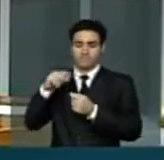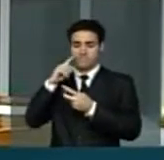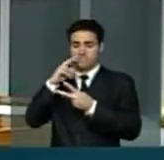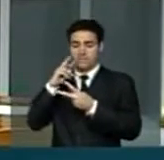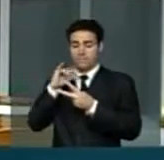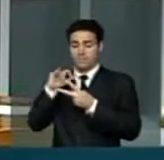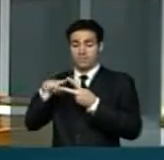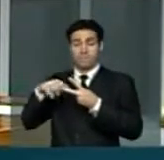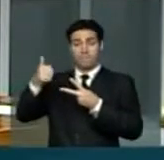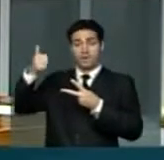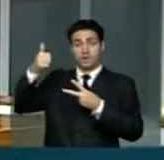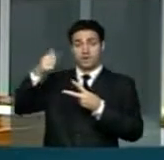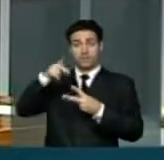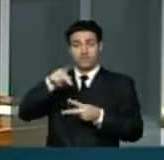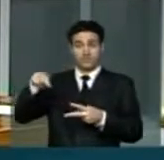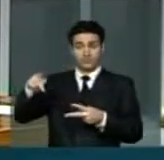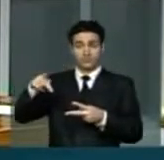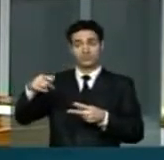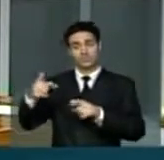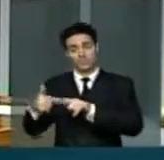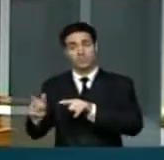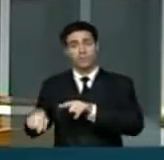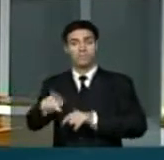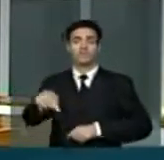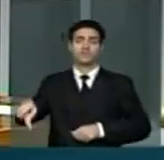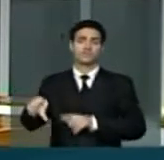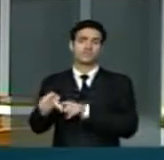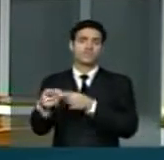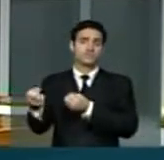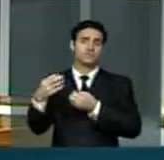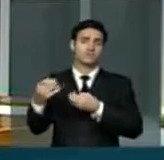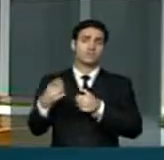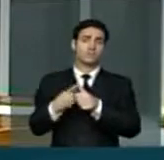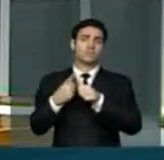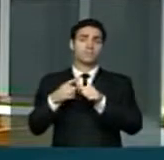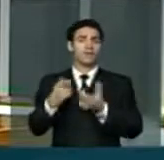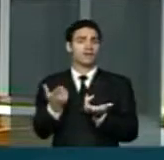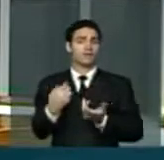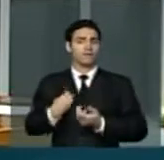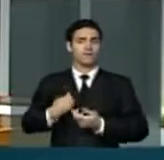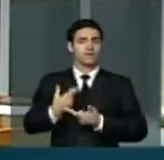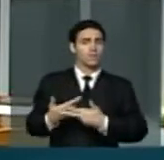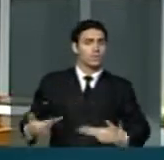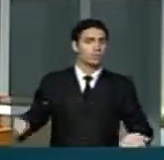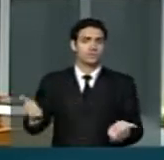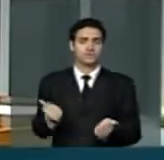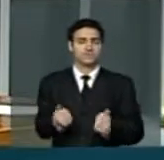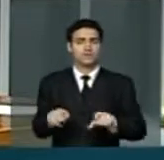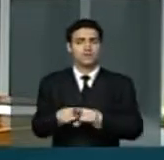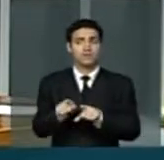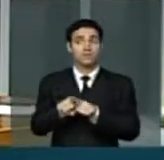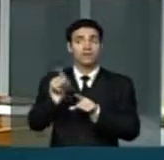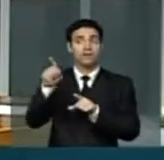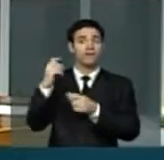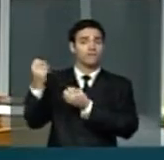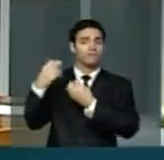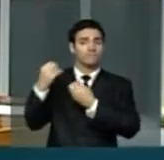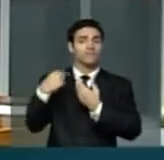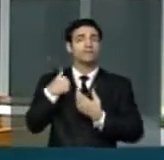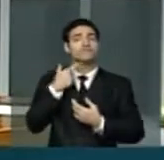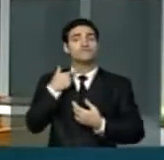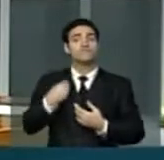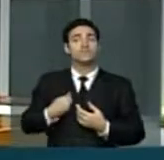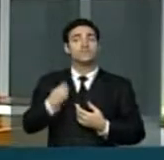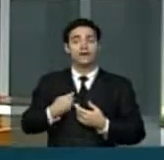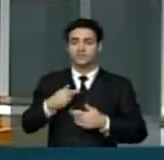os mestres que nos apresentam o som das primeiras notas musicais da vida, semeiam em nós a vontade de tocar a